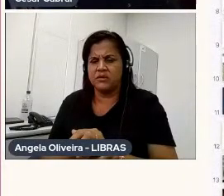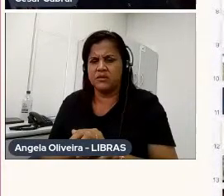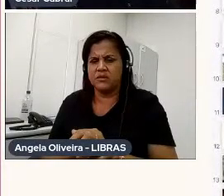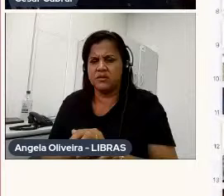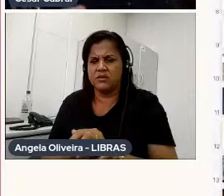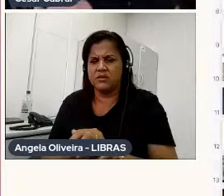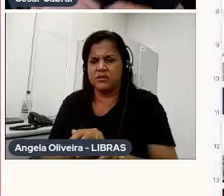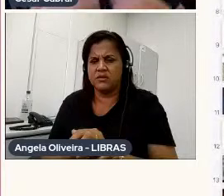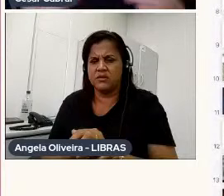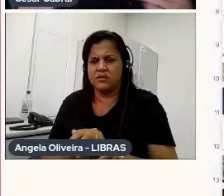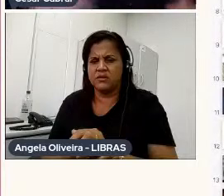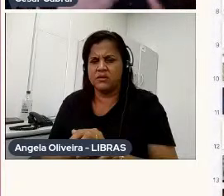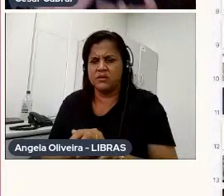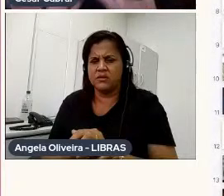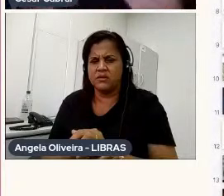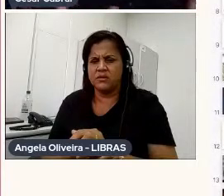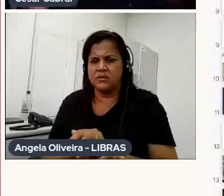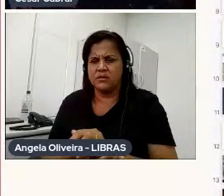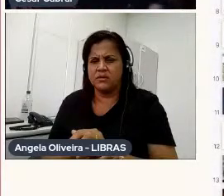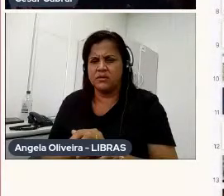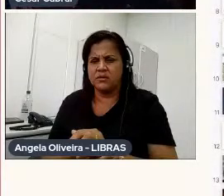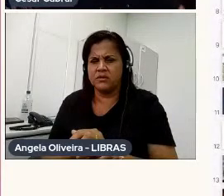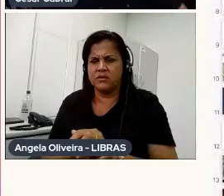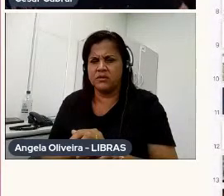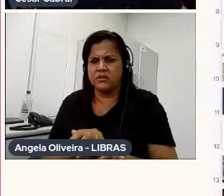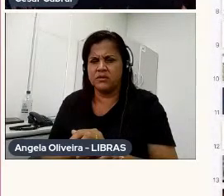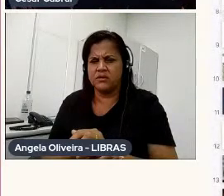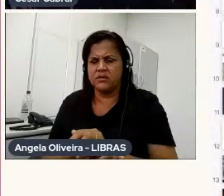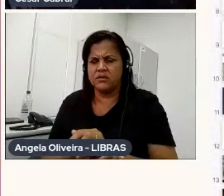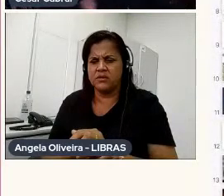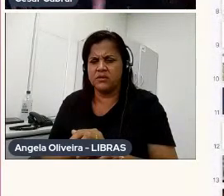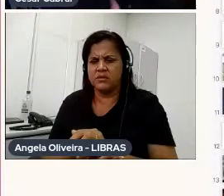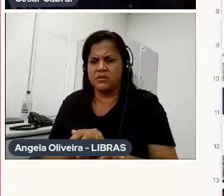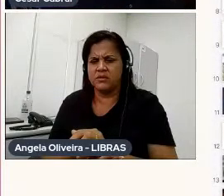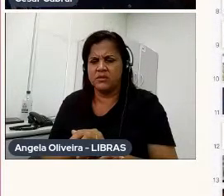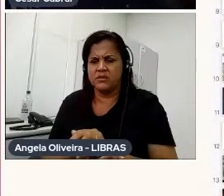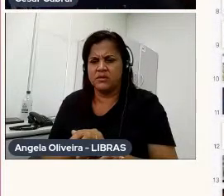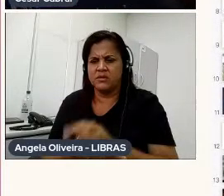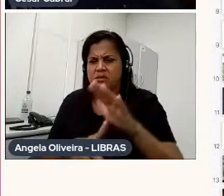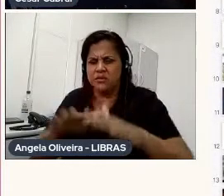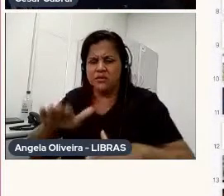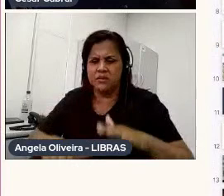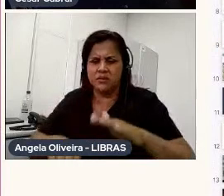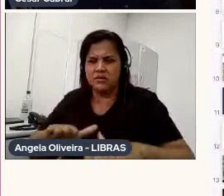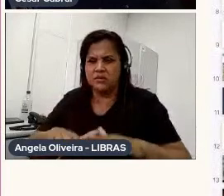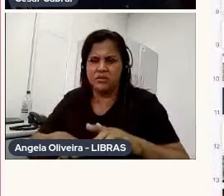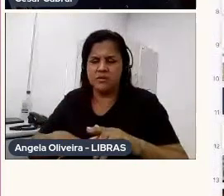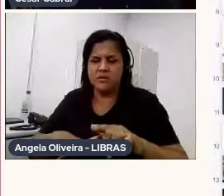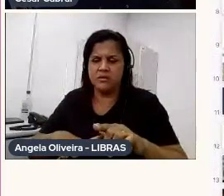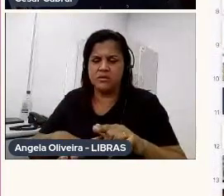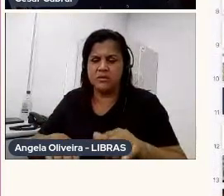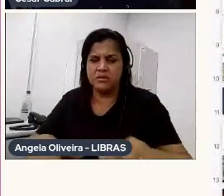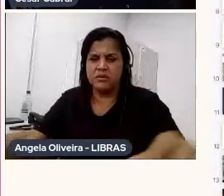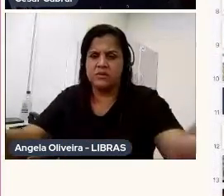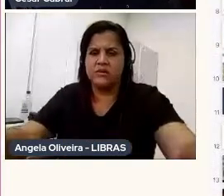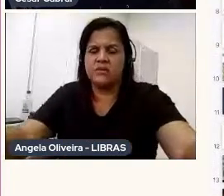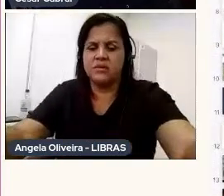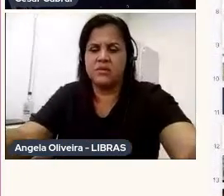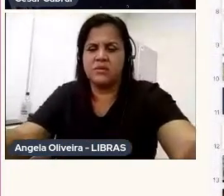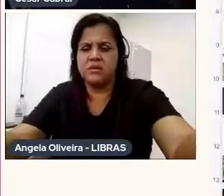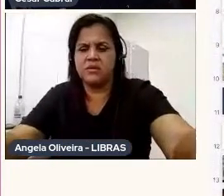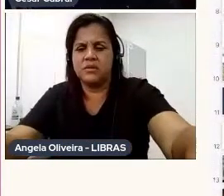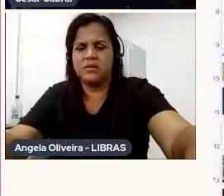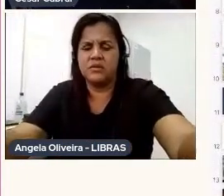é... como a gente lidaria com esse material de documentário para animação em stop motion, né. Então,